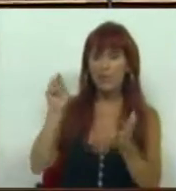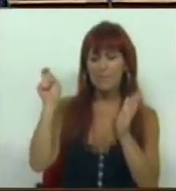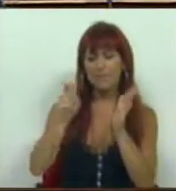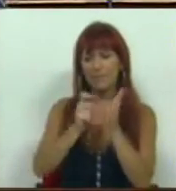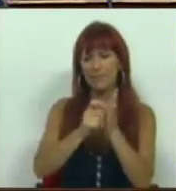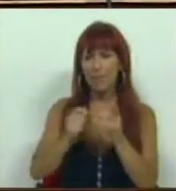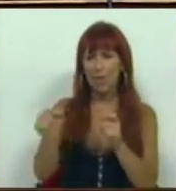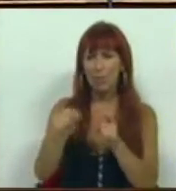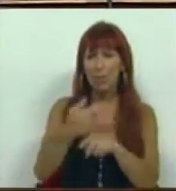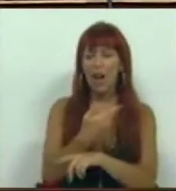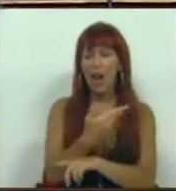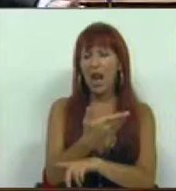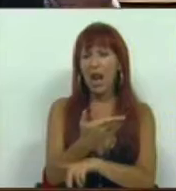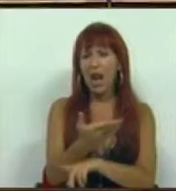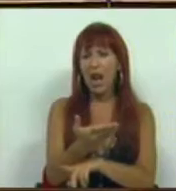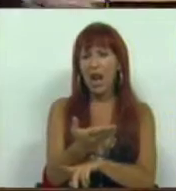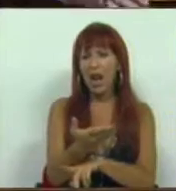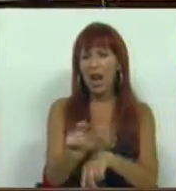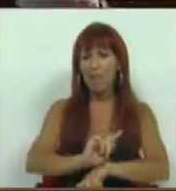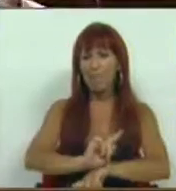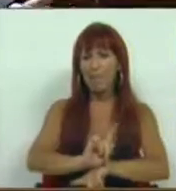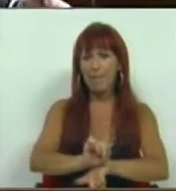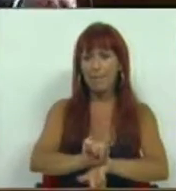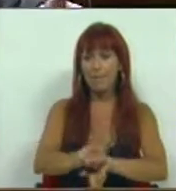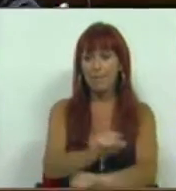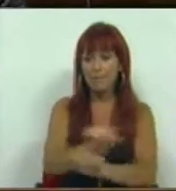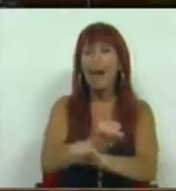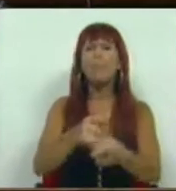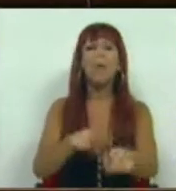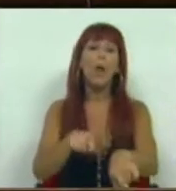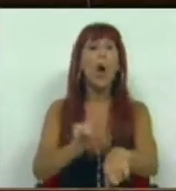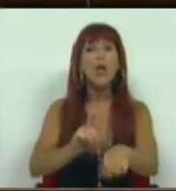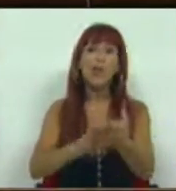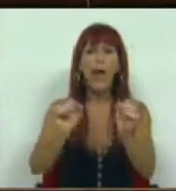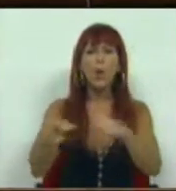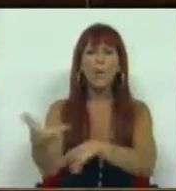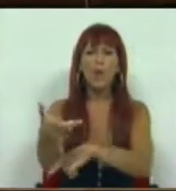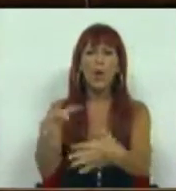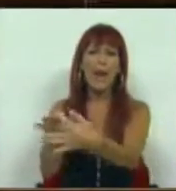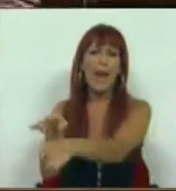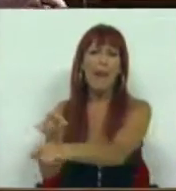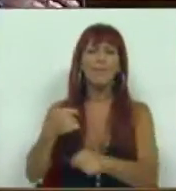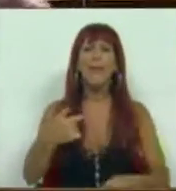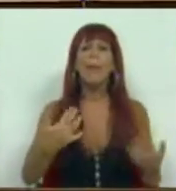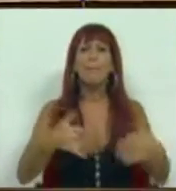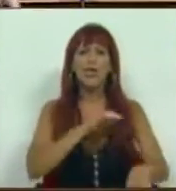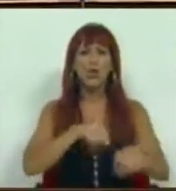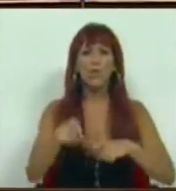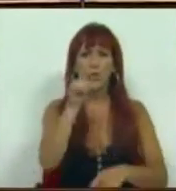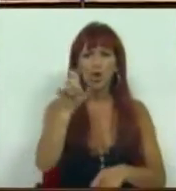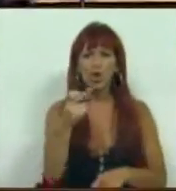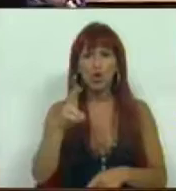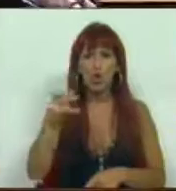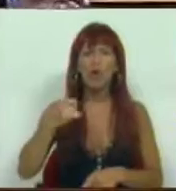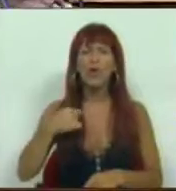bomba, o retardador tem lá a bomba relógio, que é exatamente o acordo com a Troika. Mas, Sr. Deputado Carlos do Rinho, todos